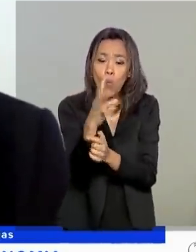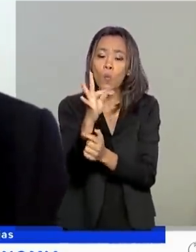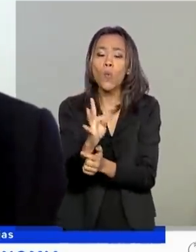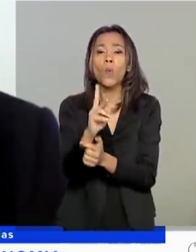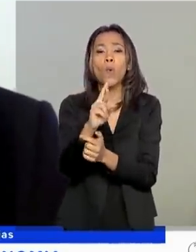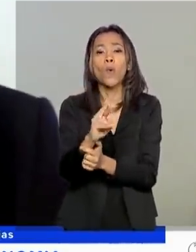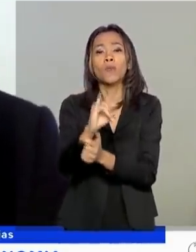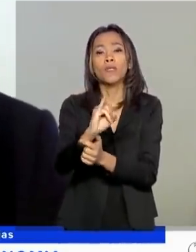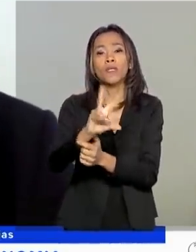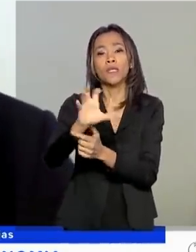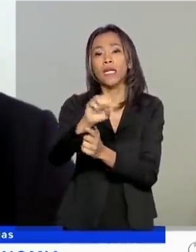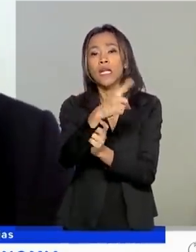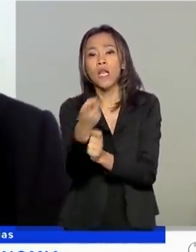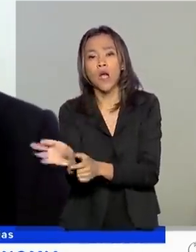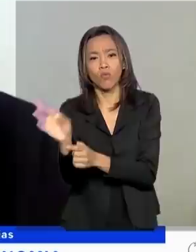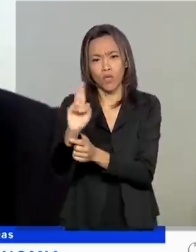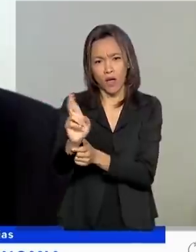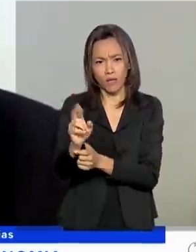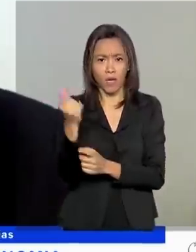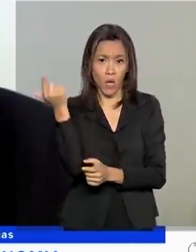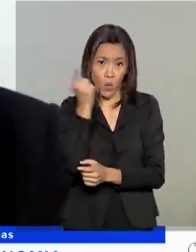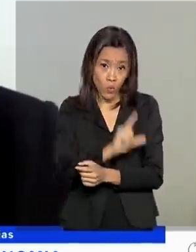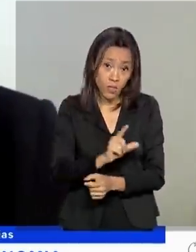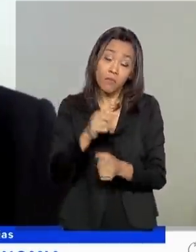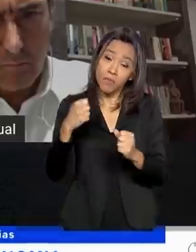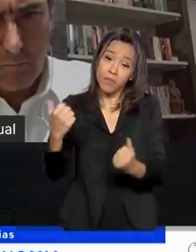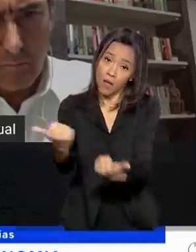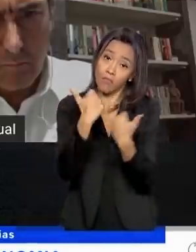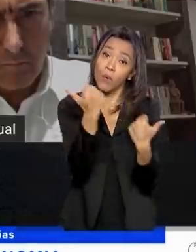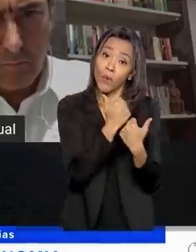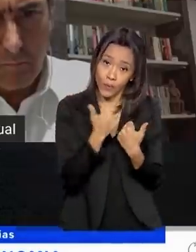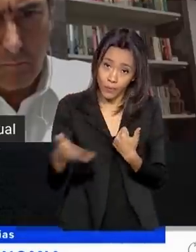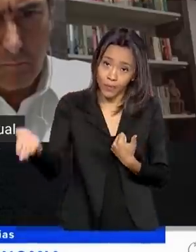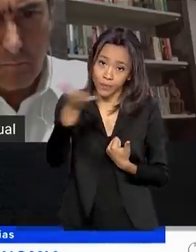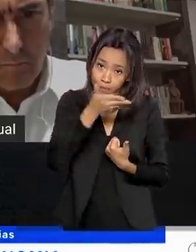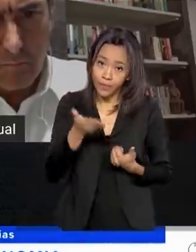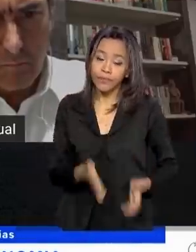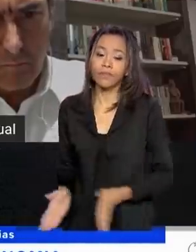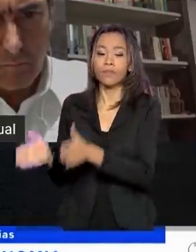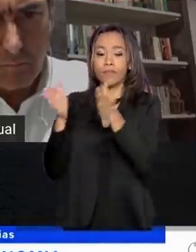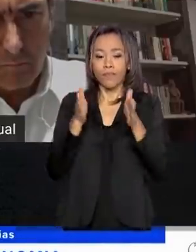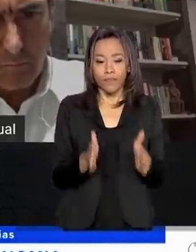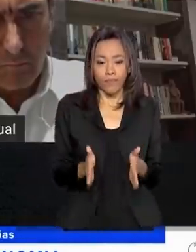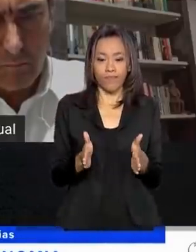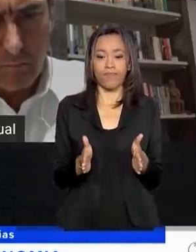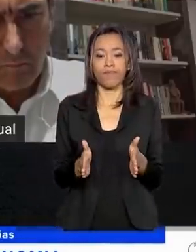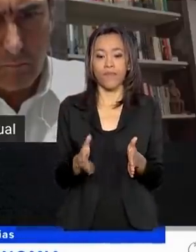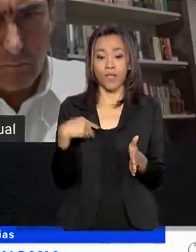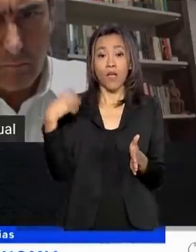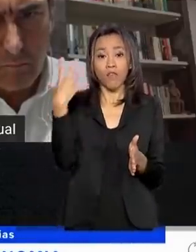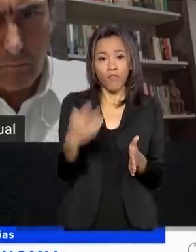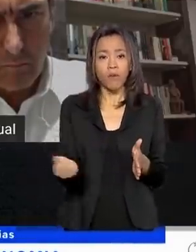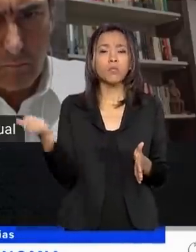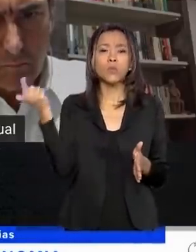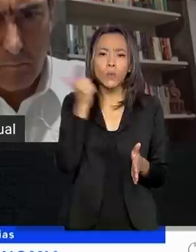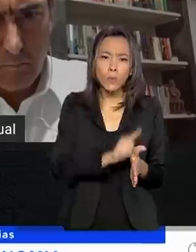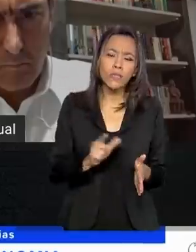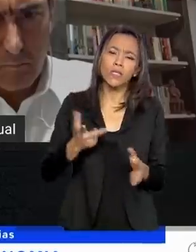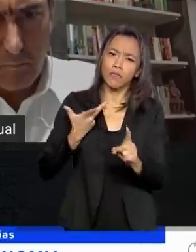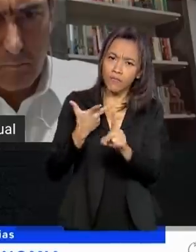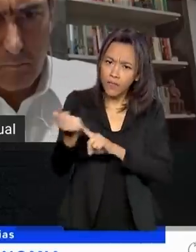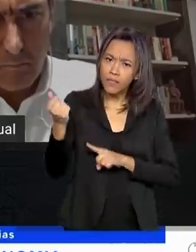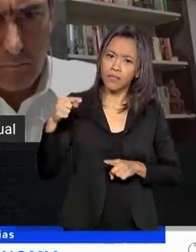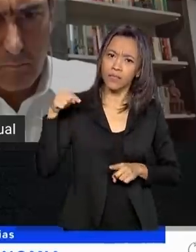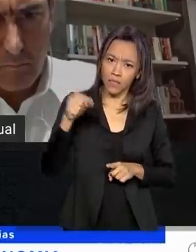atravessar a crise, segundo ele, é preciso cooperação. Temos que atravessar essa tormenta. E temos que atravessar sem